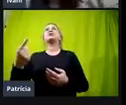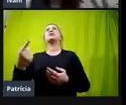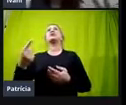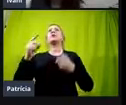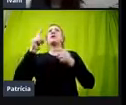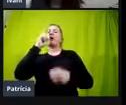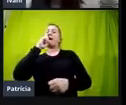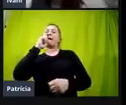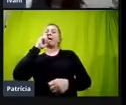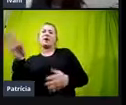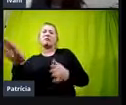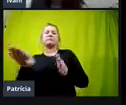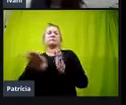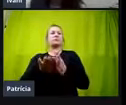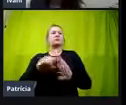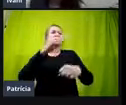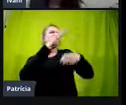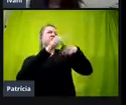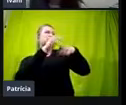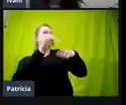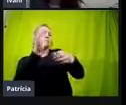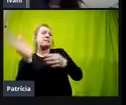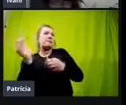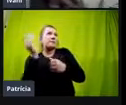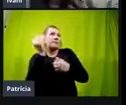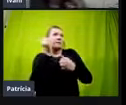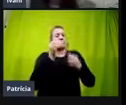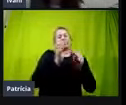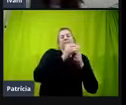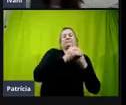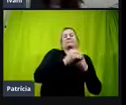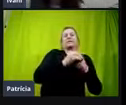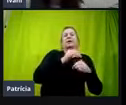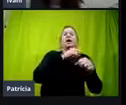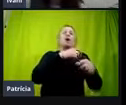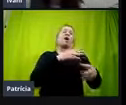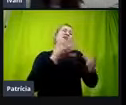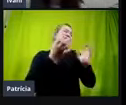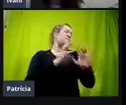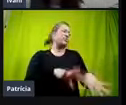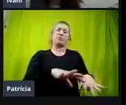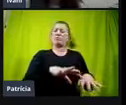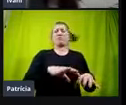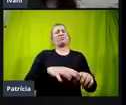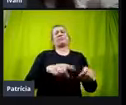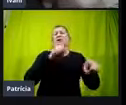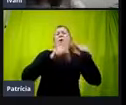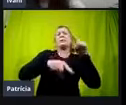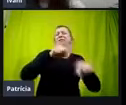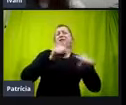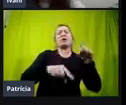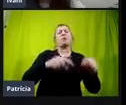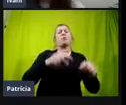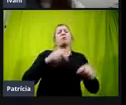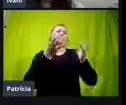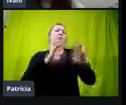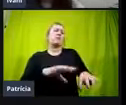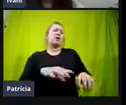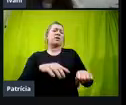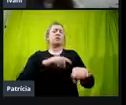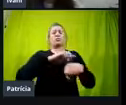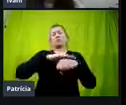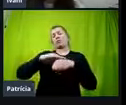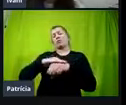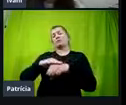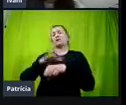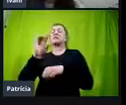chegar, nos chamar separados antes da entrevista e dizer, ah, não, eu quero tal recurso, e quando a gente conversou só com